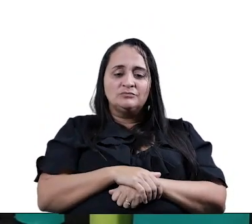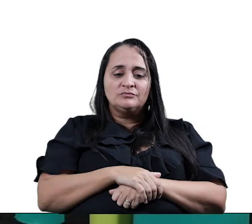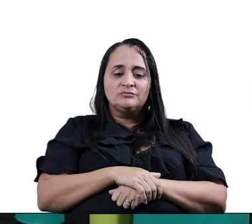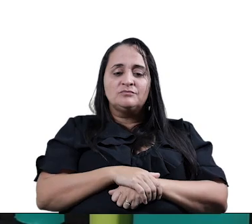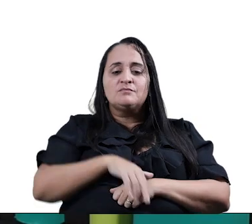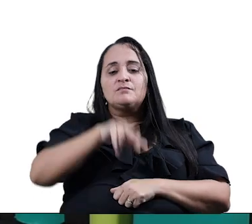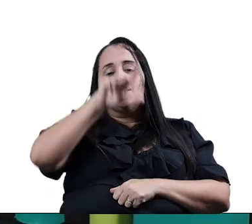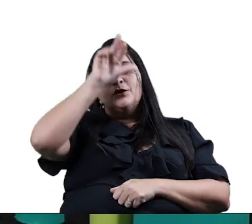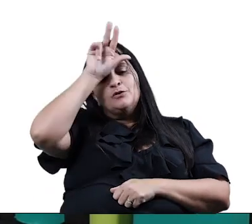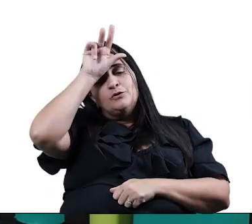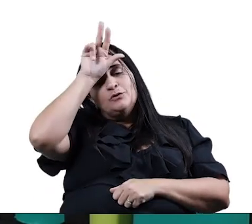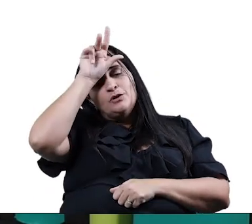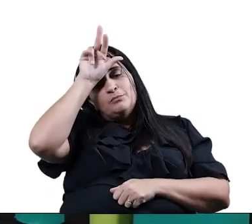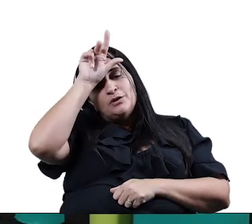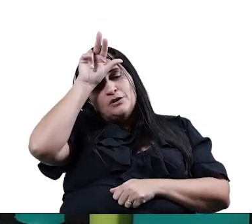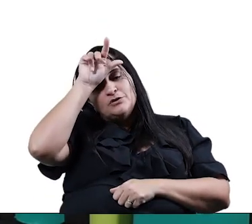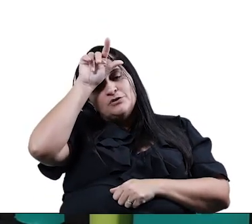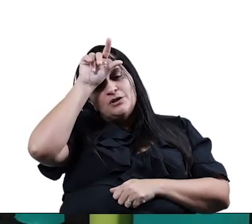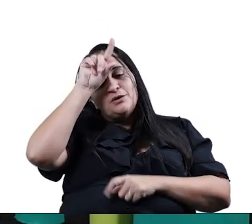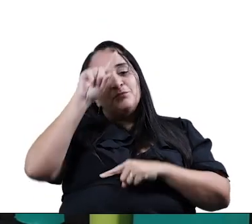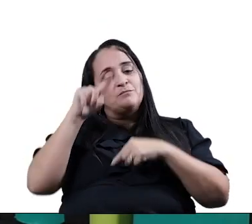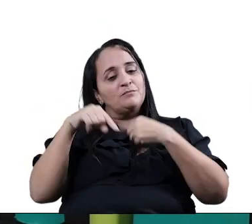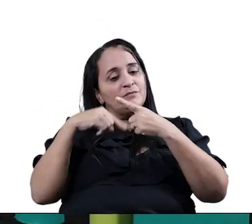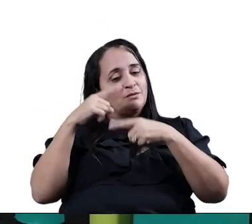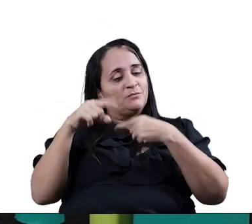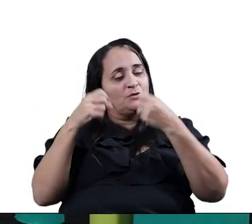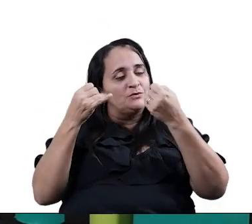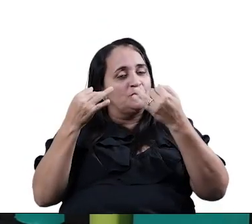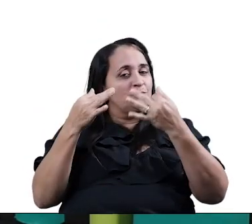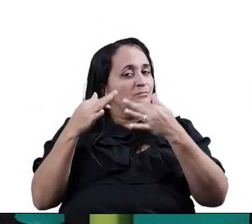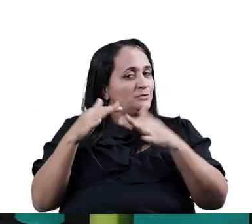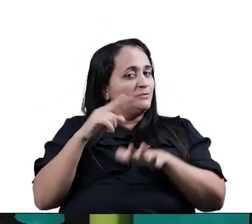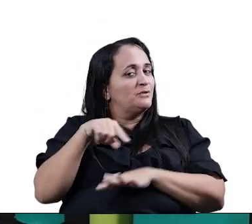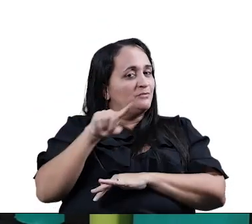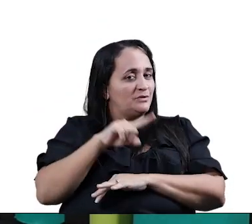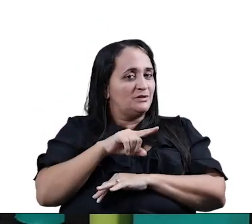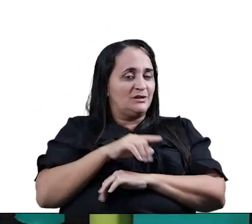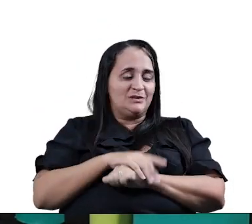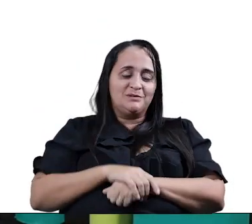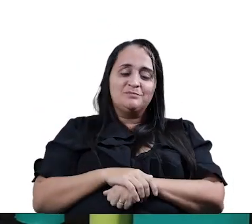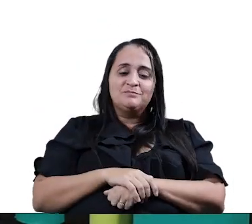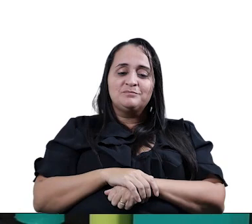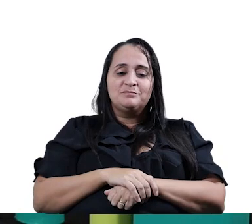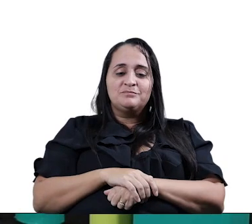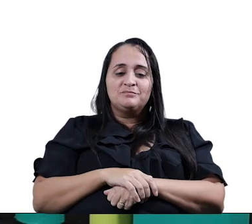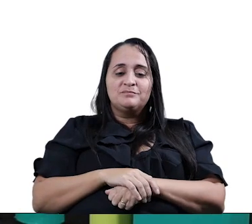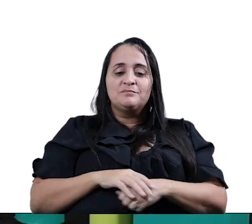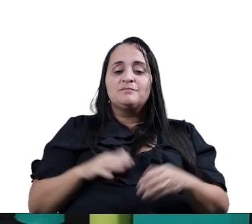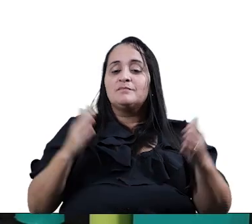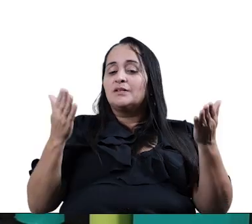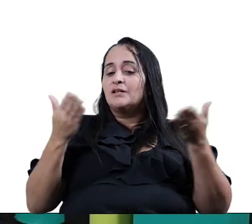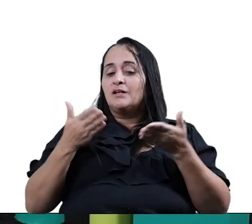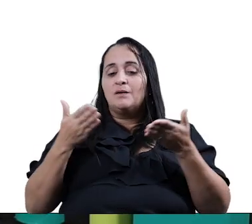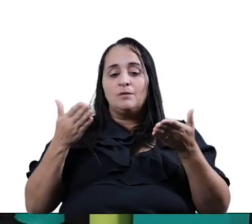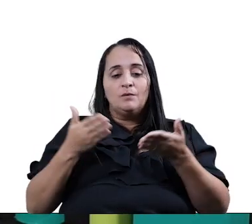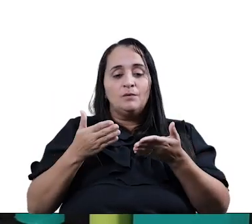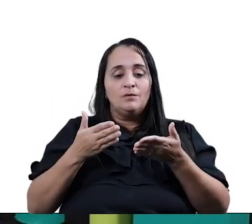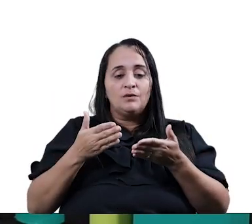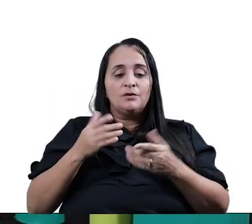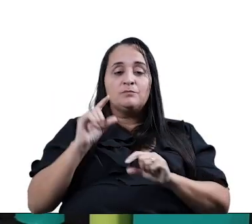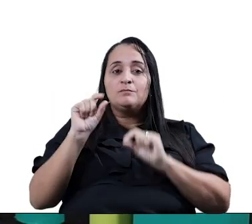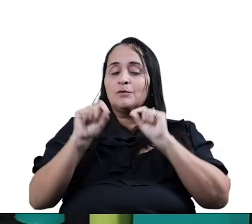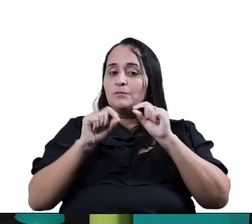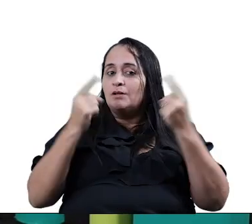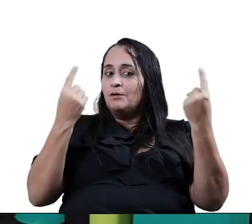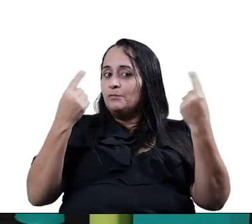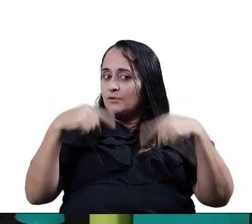Até a história da dona baratinha Tem uma história da dona baratinha Um dia eu conto pra vocês Amo Viu? E agora Eu vou